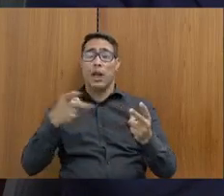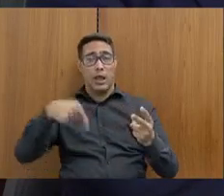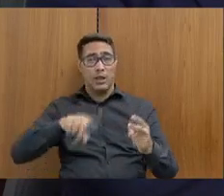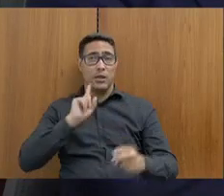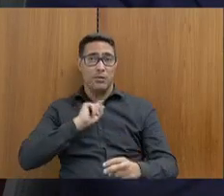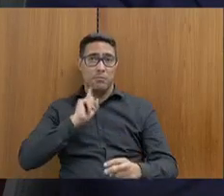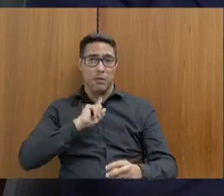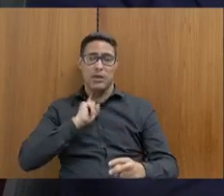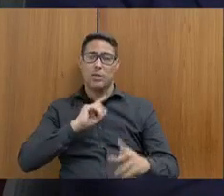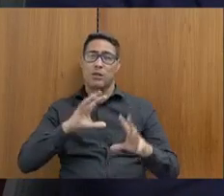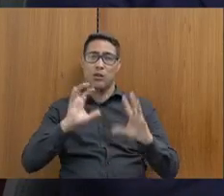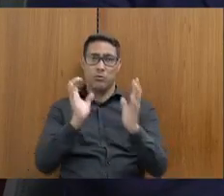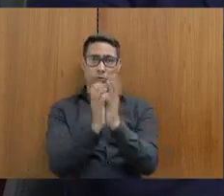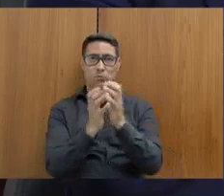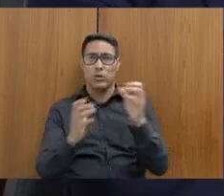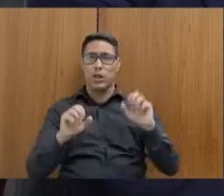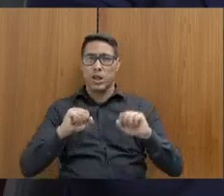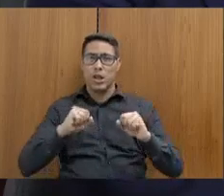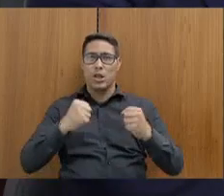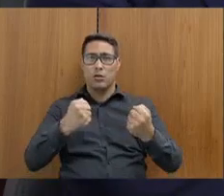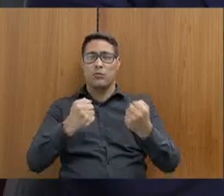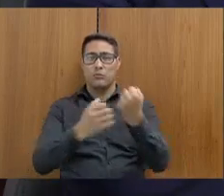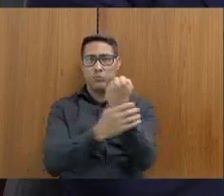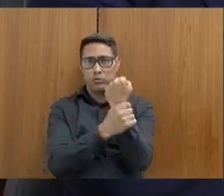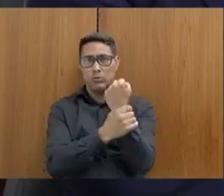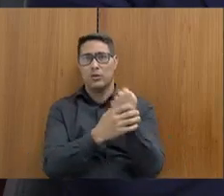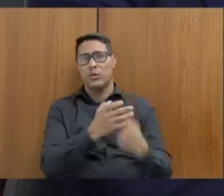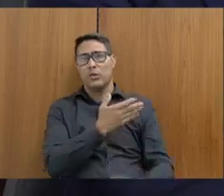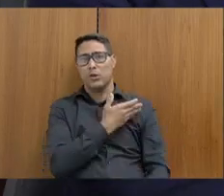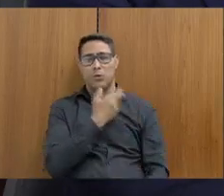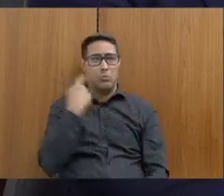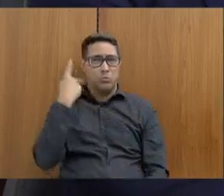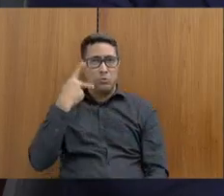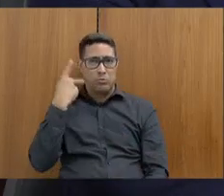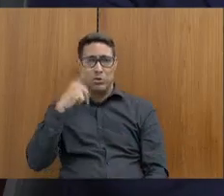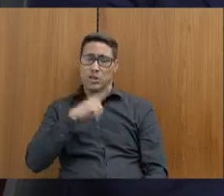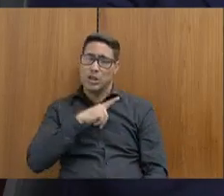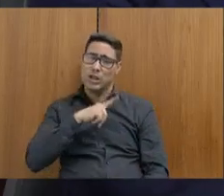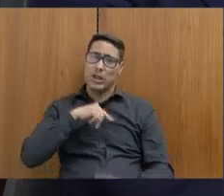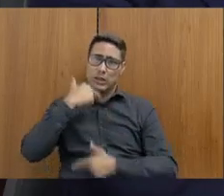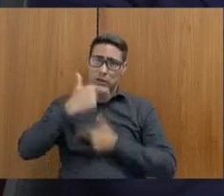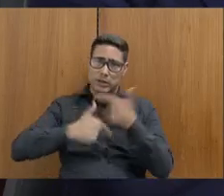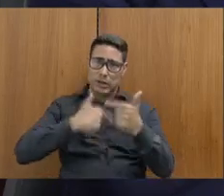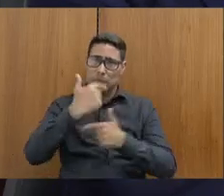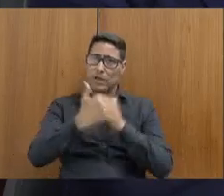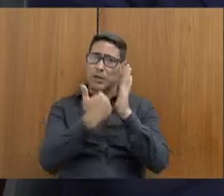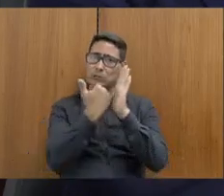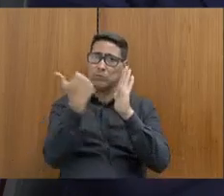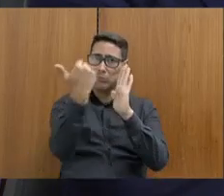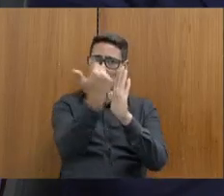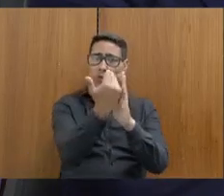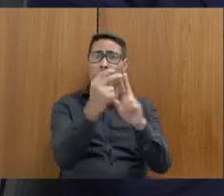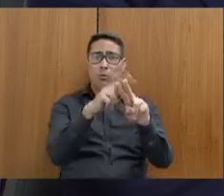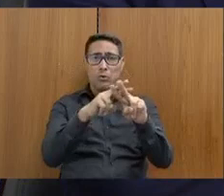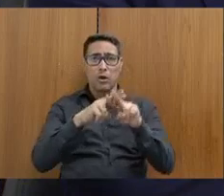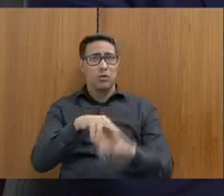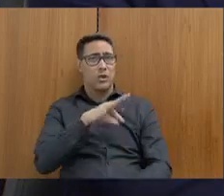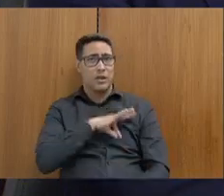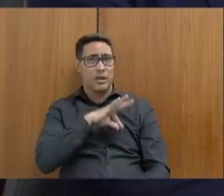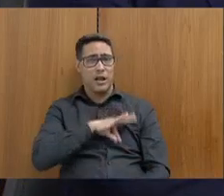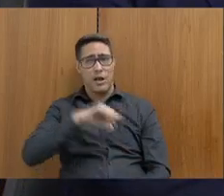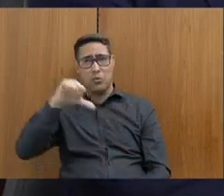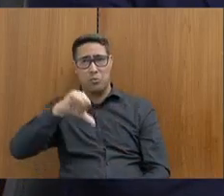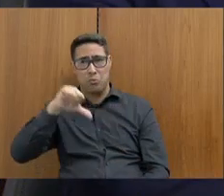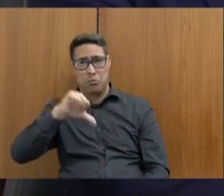Minas Gerais que estão fazendo até mais do que deveriam, porque tem um efetivo reduzido, o salário não está adequado,